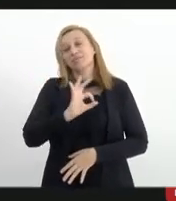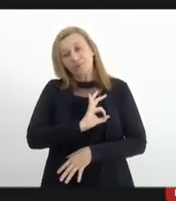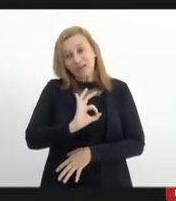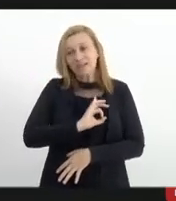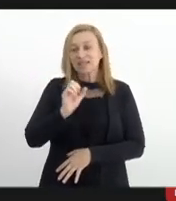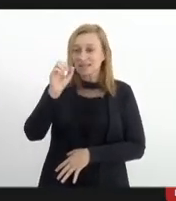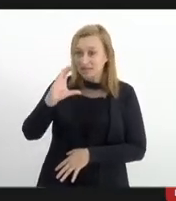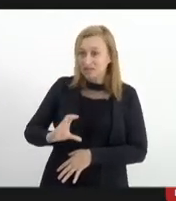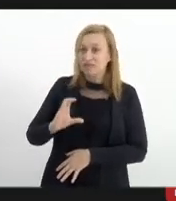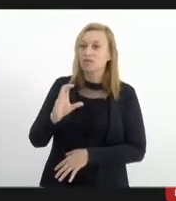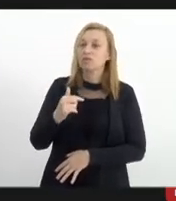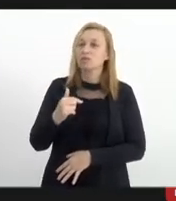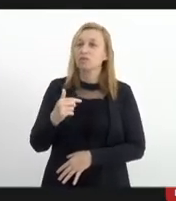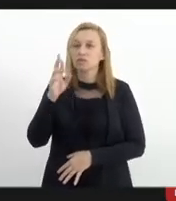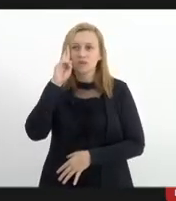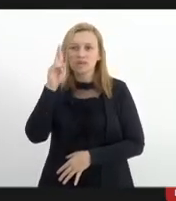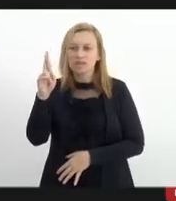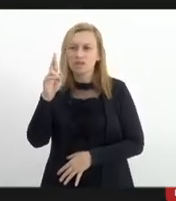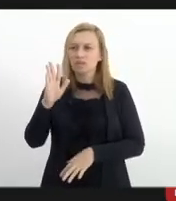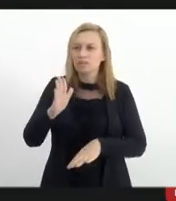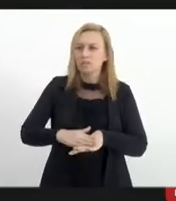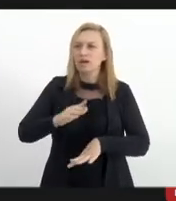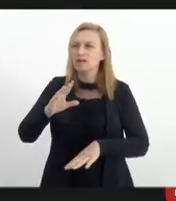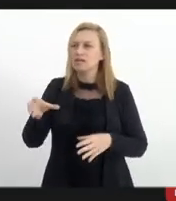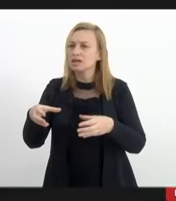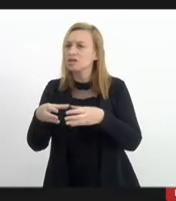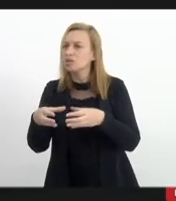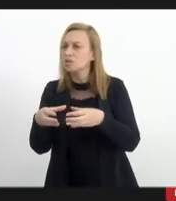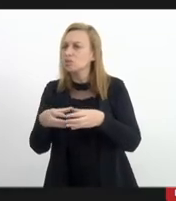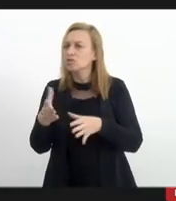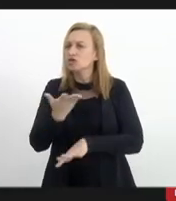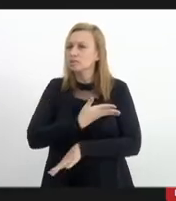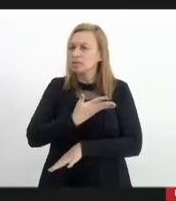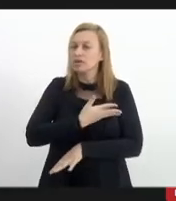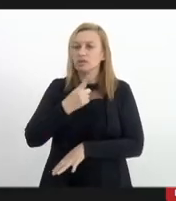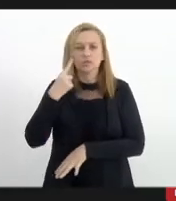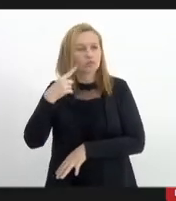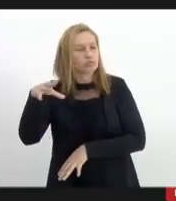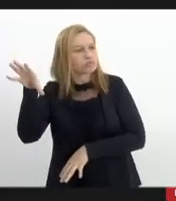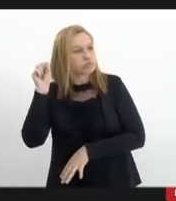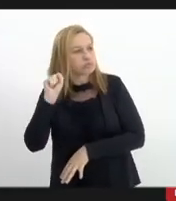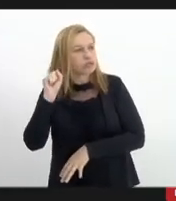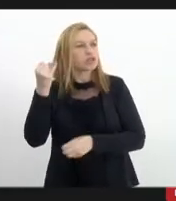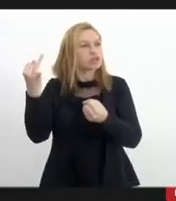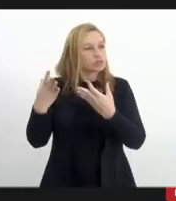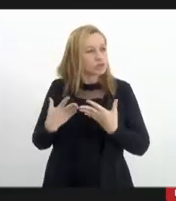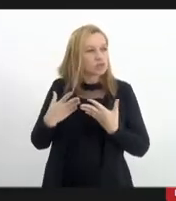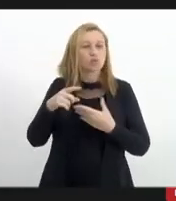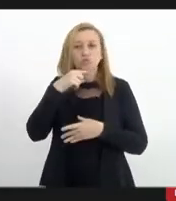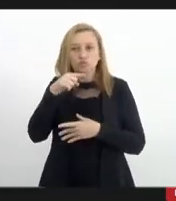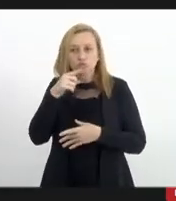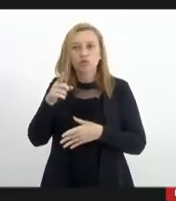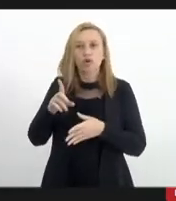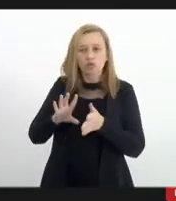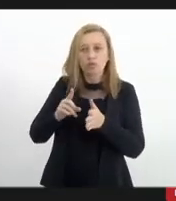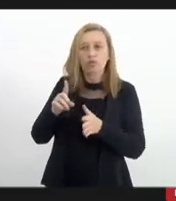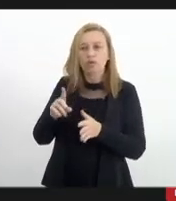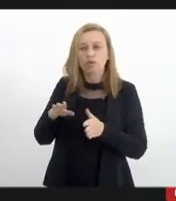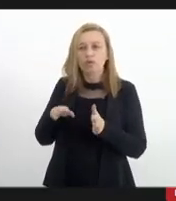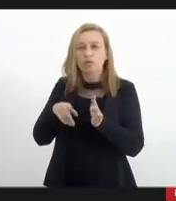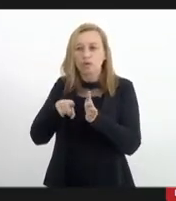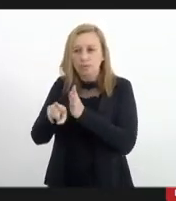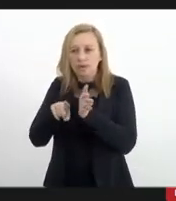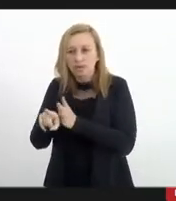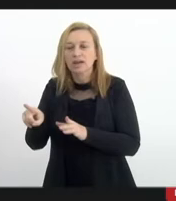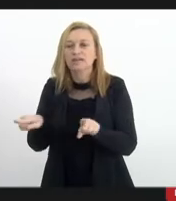especialmente aí do senhor e dos demais integrantes. Estou bem à vontade aqui de ouvir suas explicações. Qualquer dúvida, vou entrar no link aí e faço